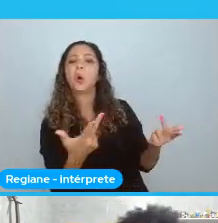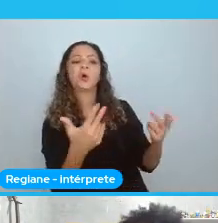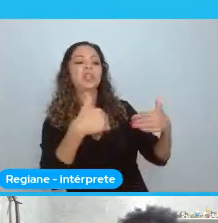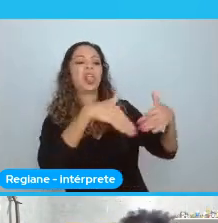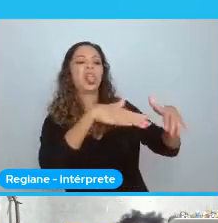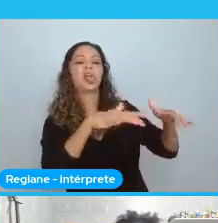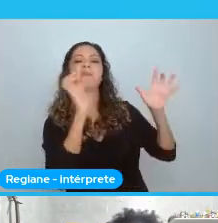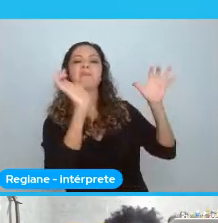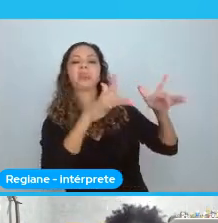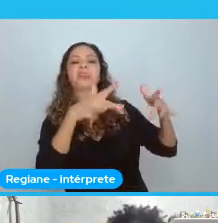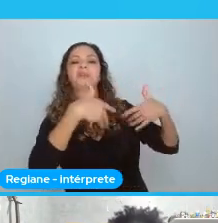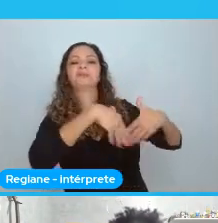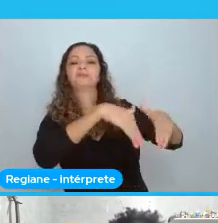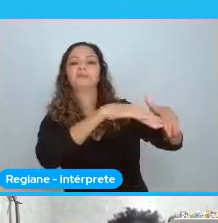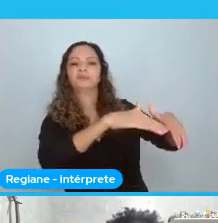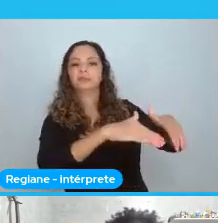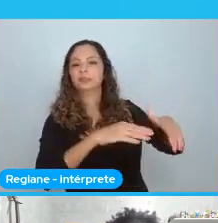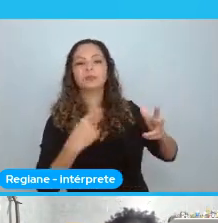Ele continua.